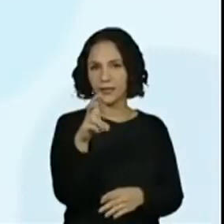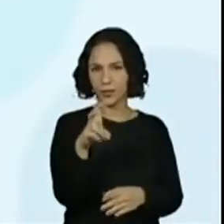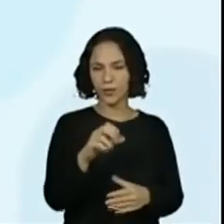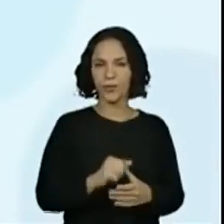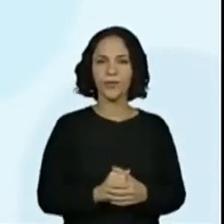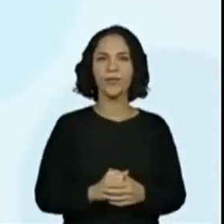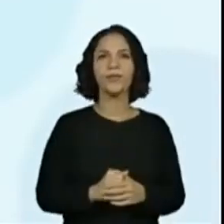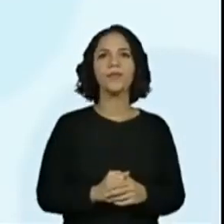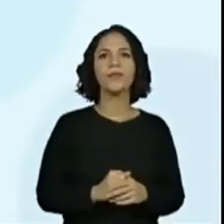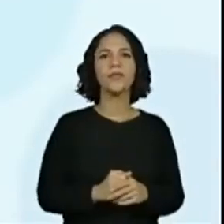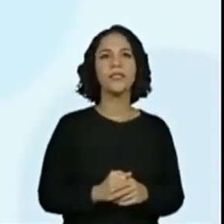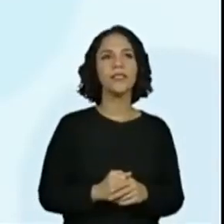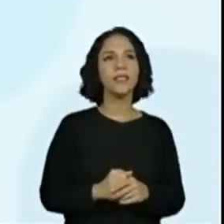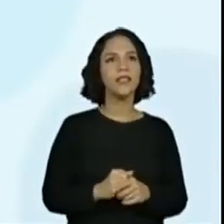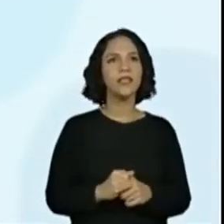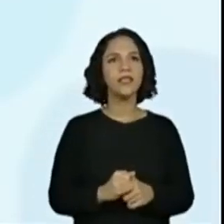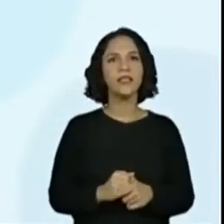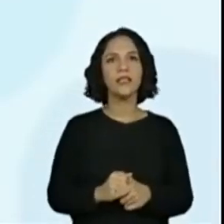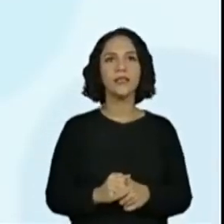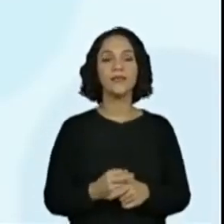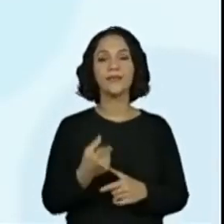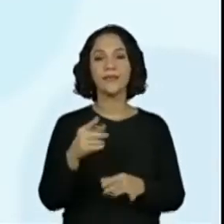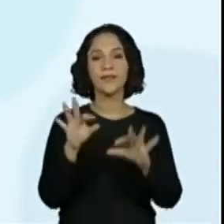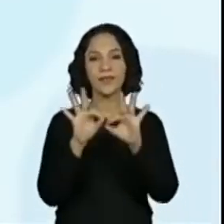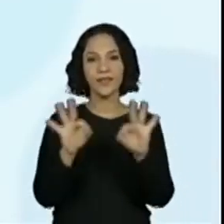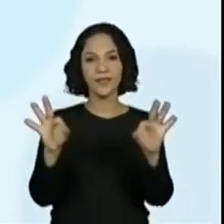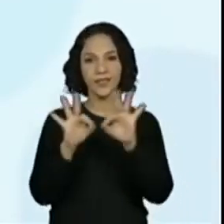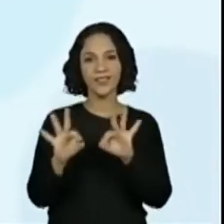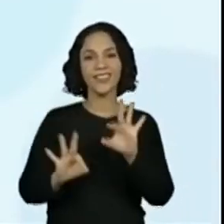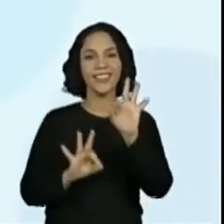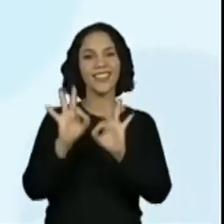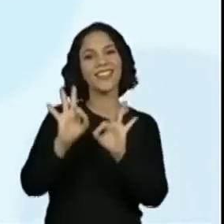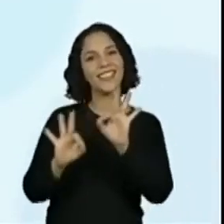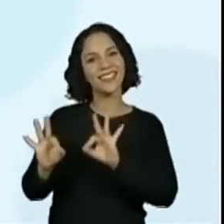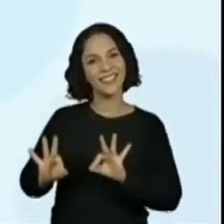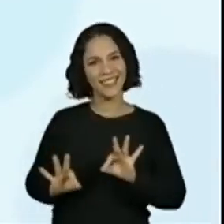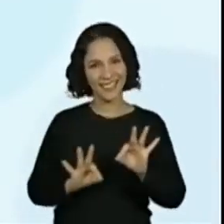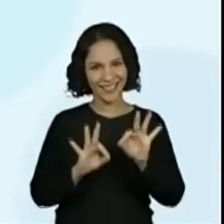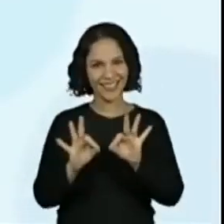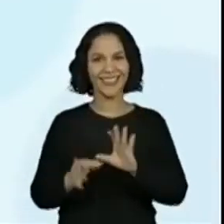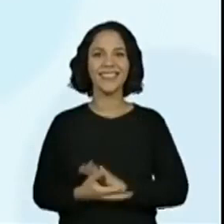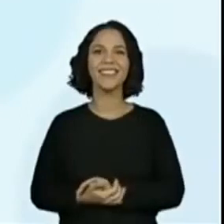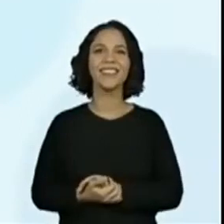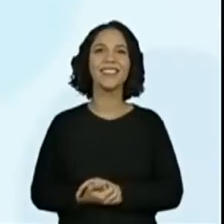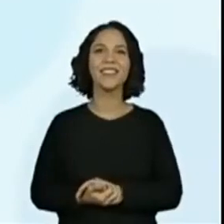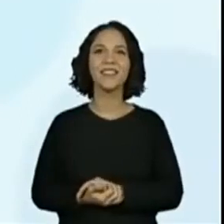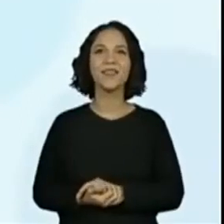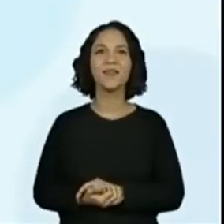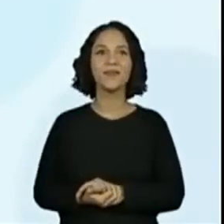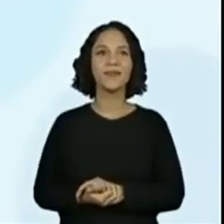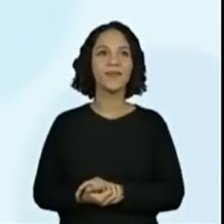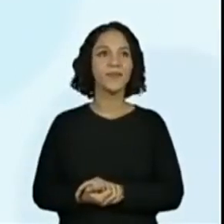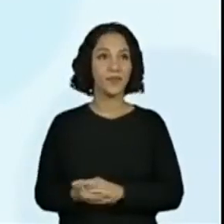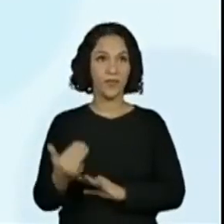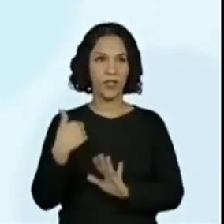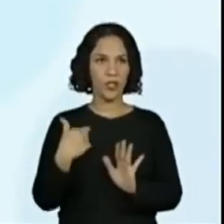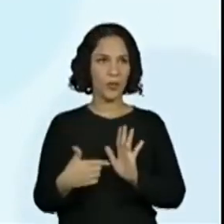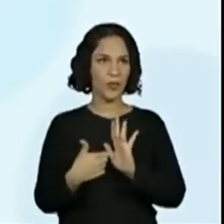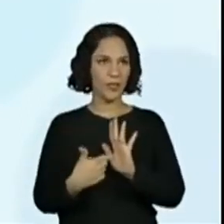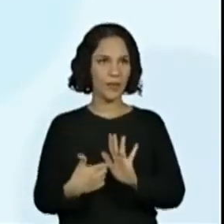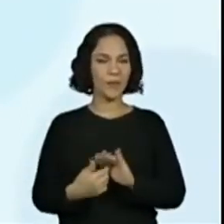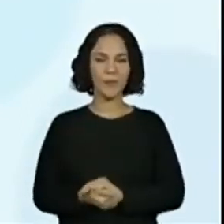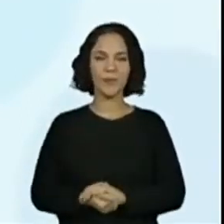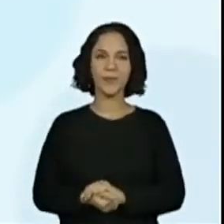gente vai colocar agora o verso na ordem correta. Então, deixa eu apresentar para vocês o verso.